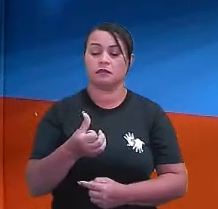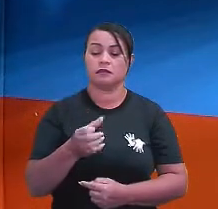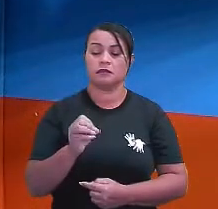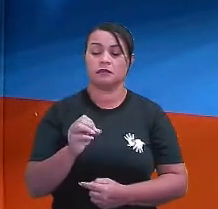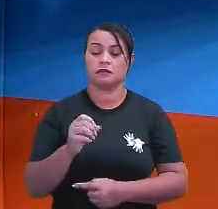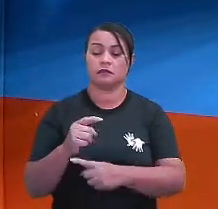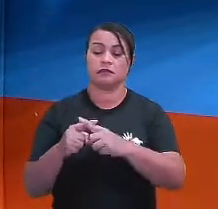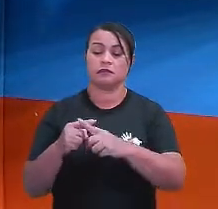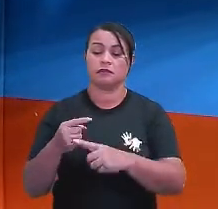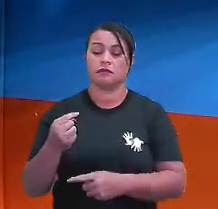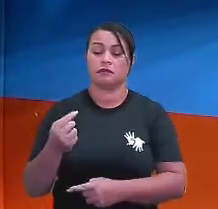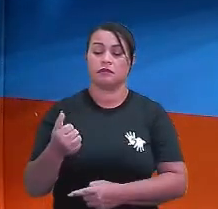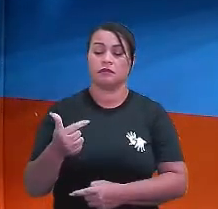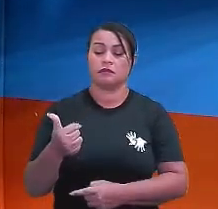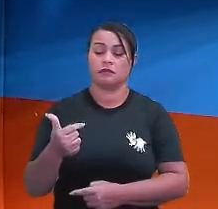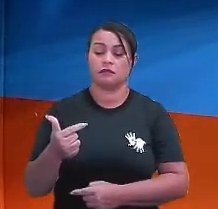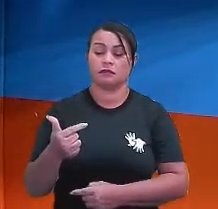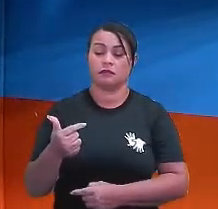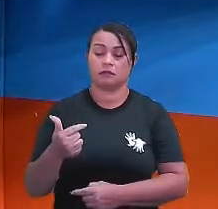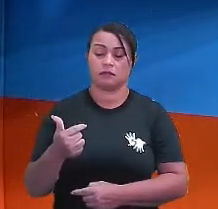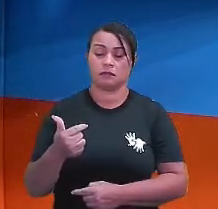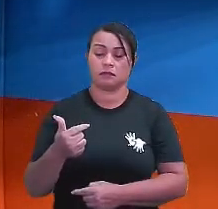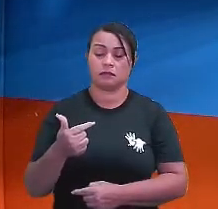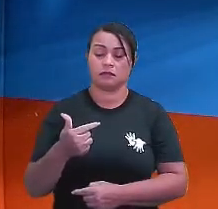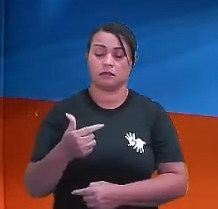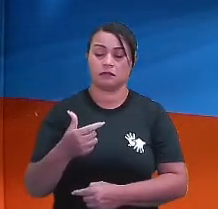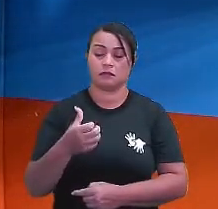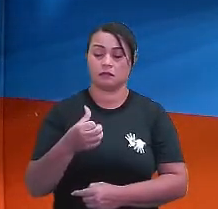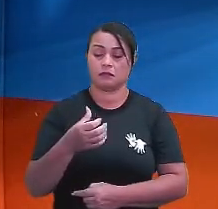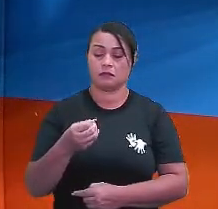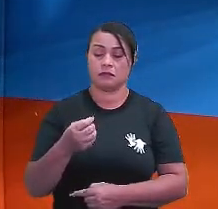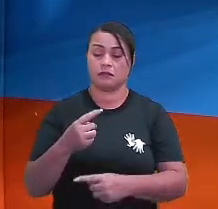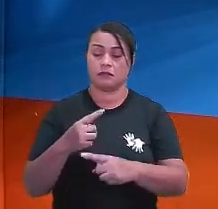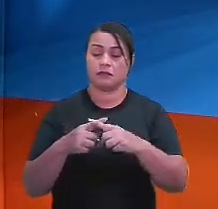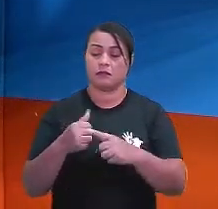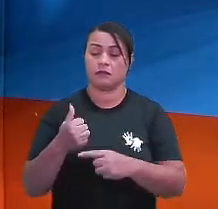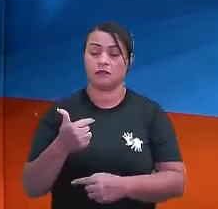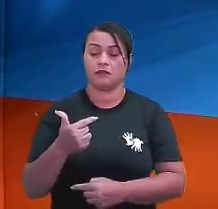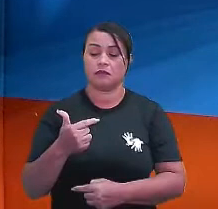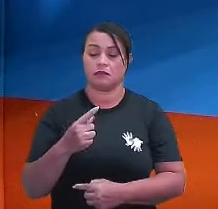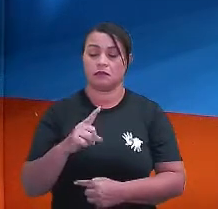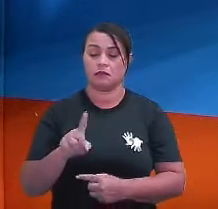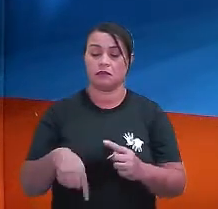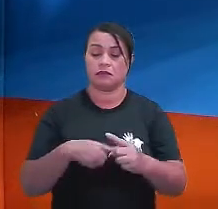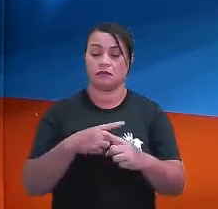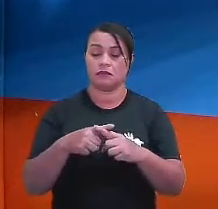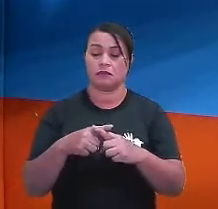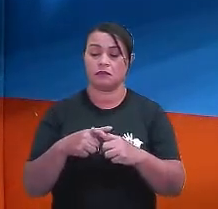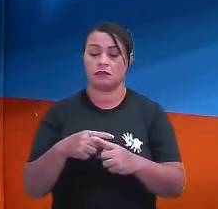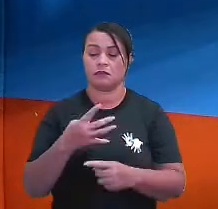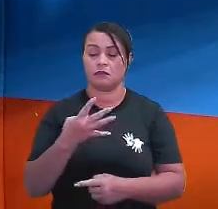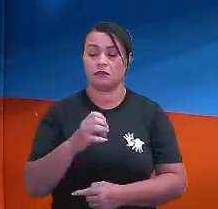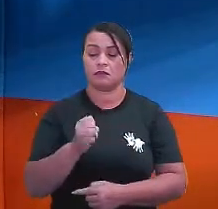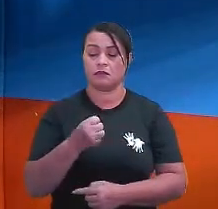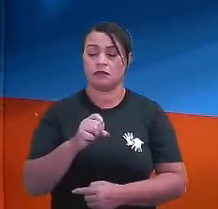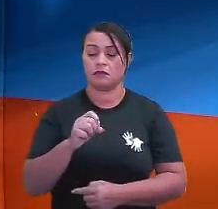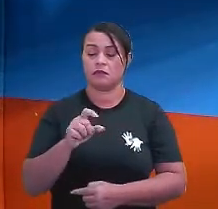vezes 12. Porque, ó, 60 vezes 12, que eu vou multiplicar, e 48 vezes X.